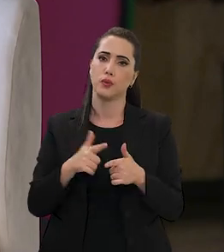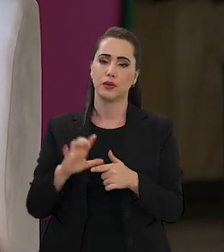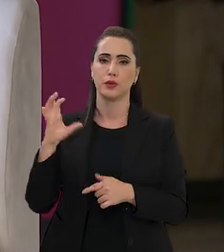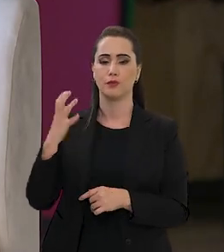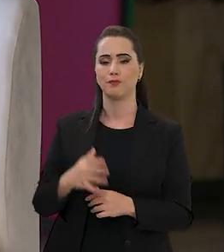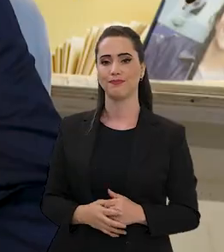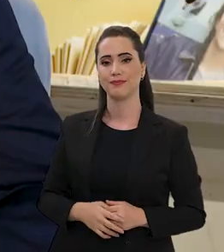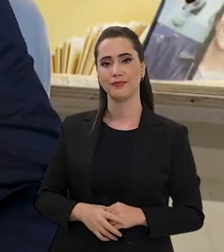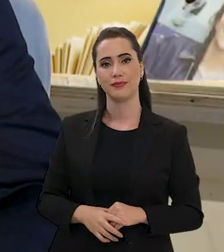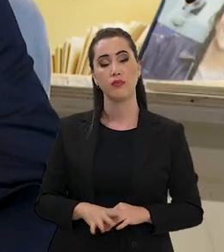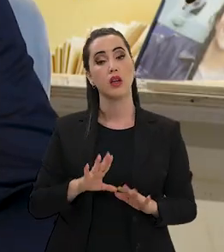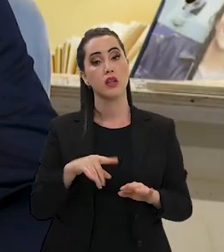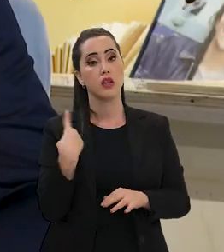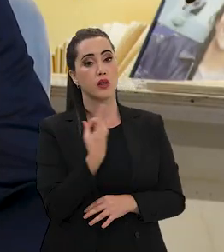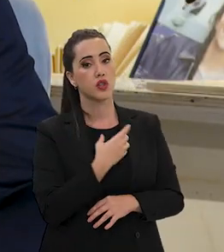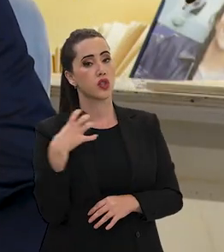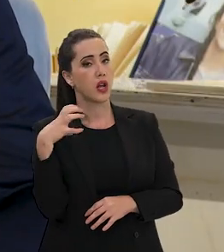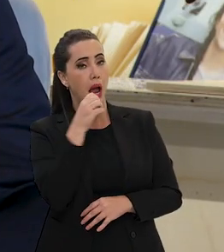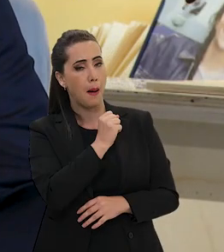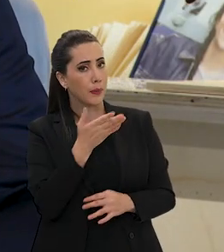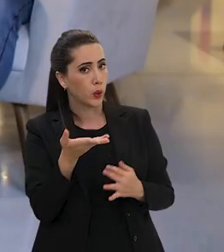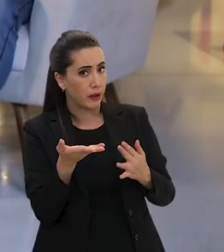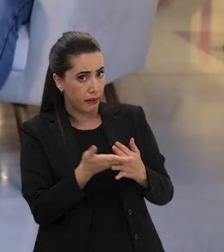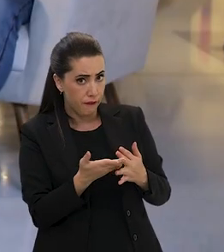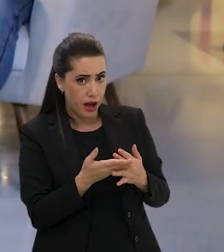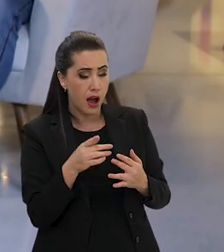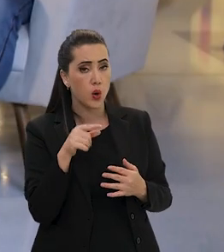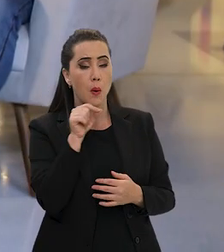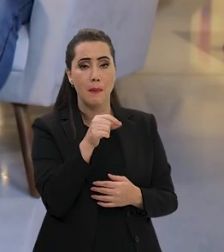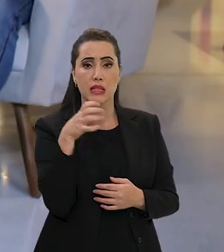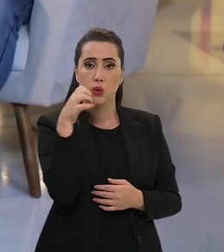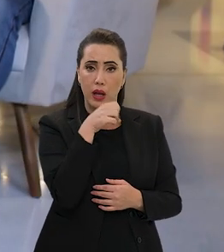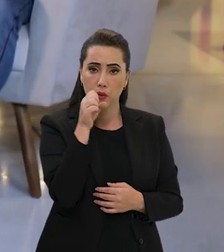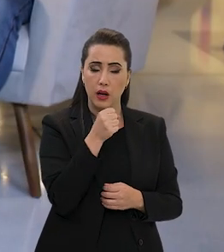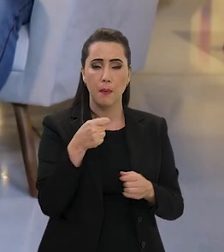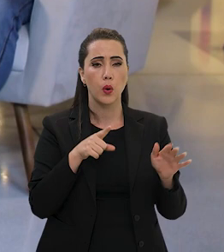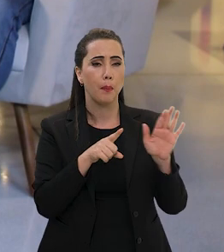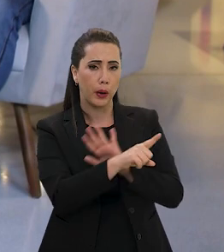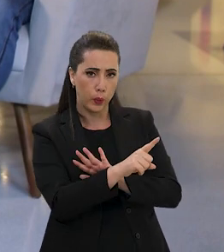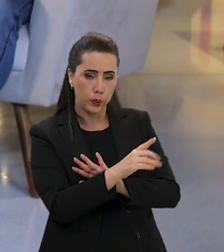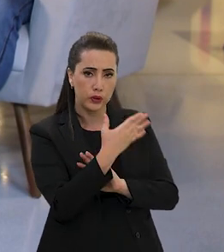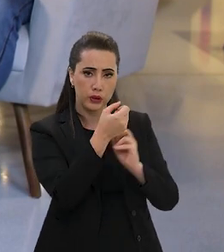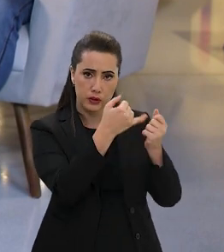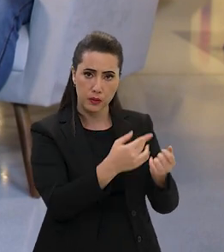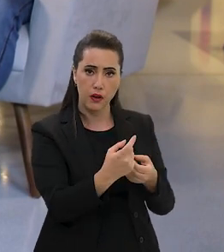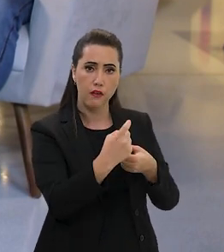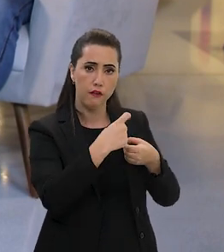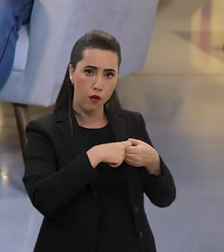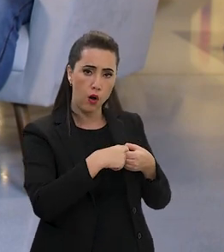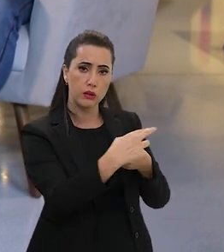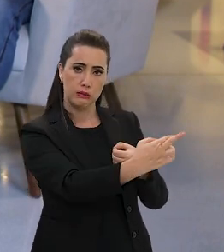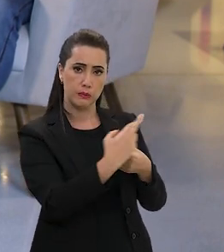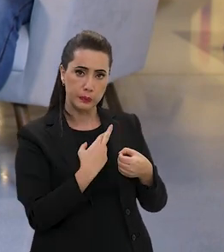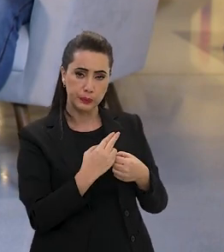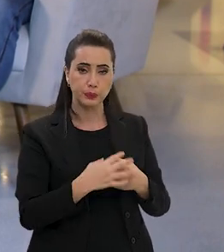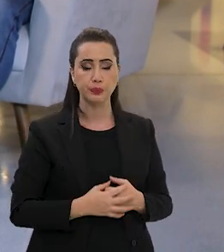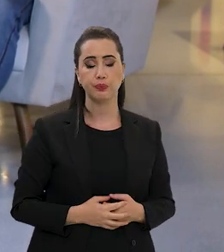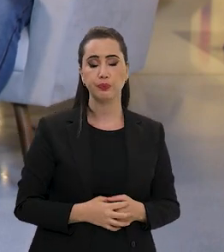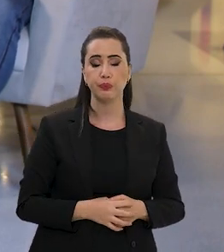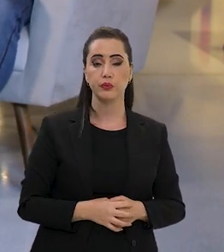estar sentindo isso. Fernanda, a gente vai para um rápido intervalo, mas eu já queria deixar uma pergunta para você responder na retomada do segundo bloco.